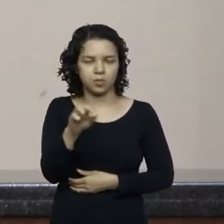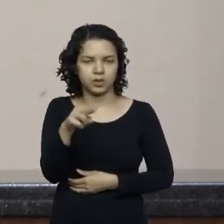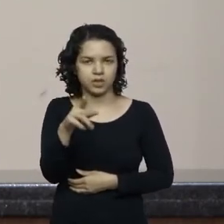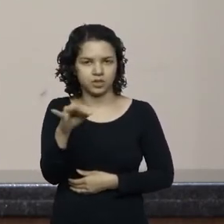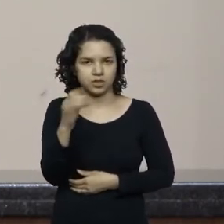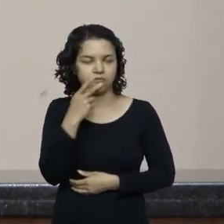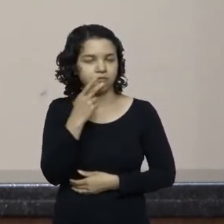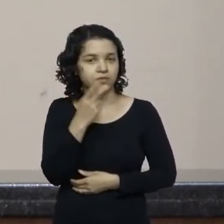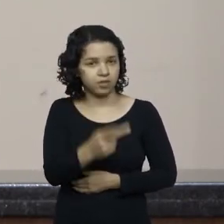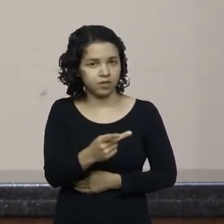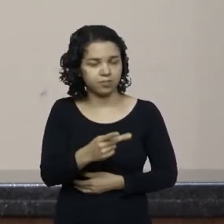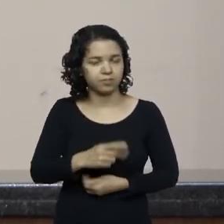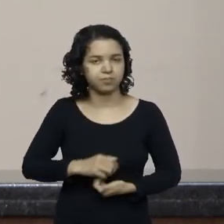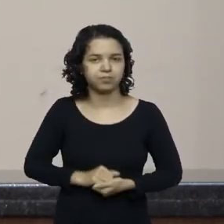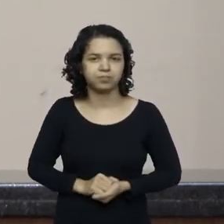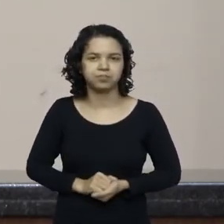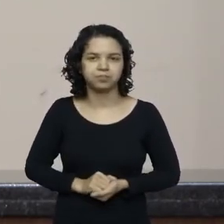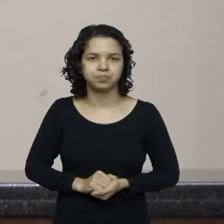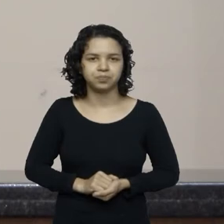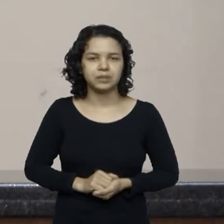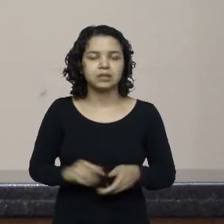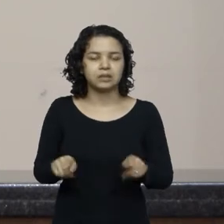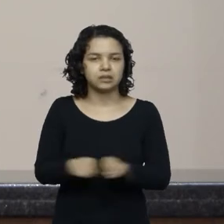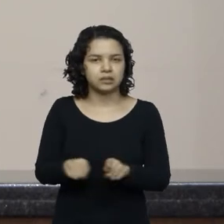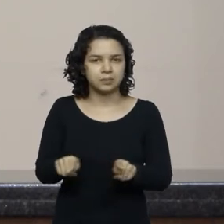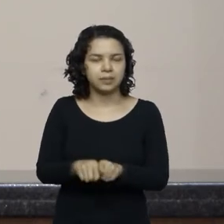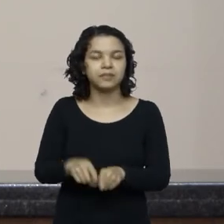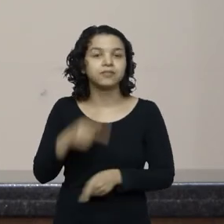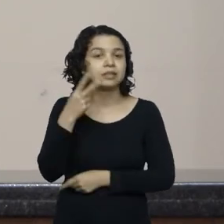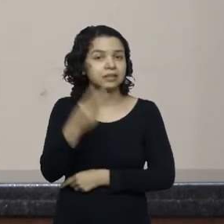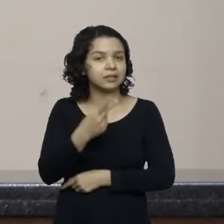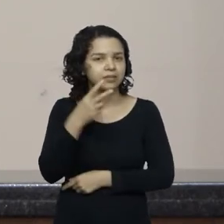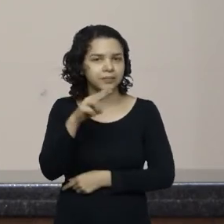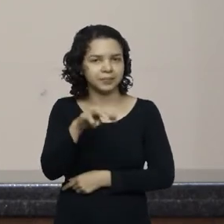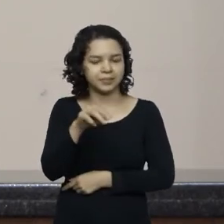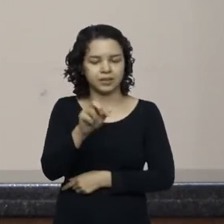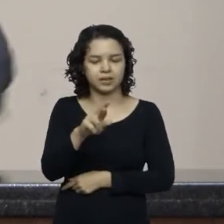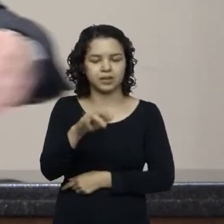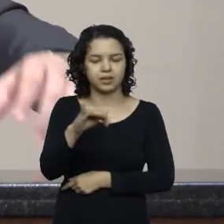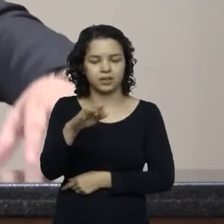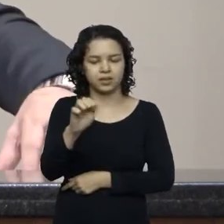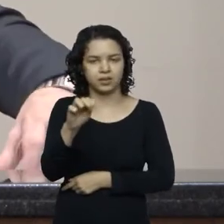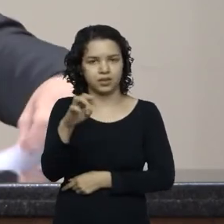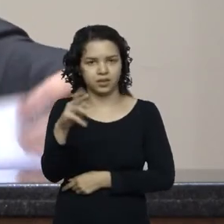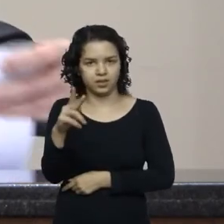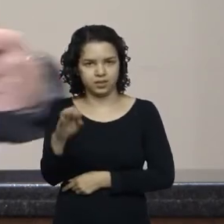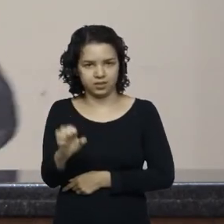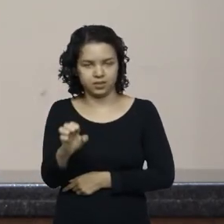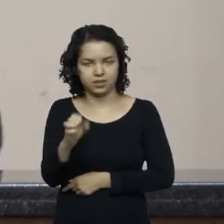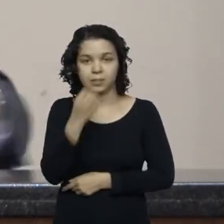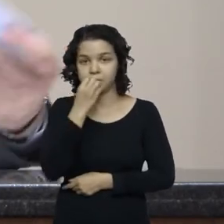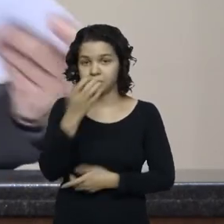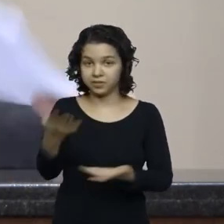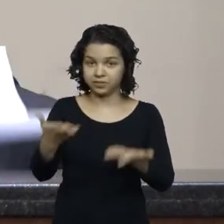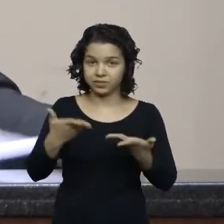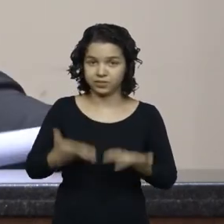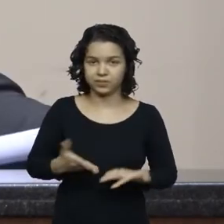Vettoraz e a vereadora Maria Helena Trevisan sejam bem-vindos na casa